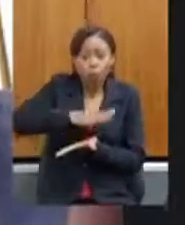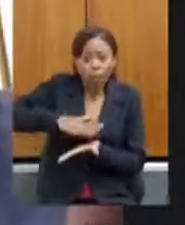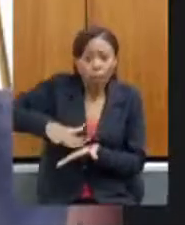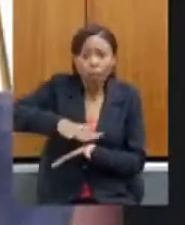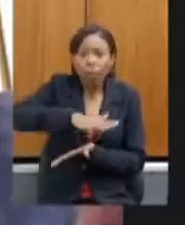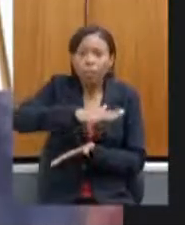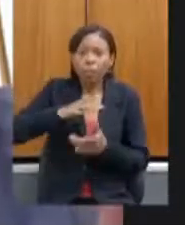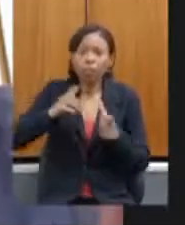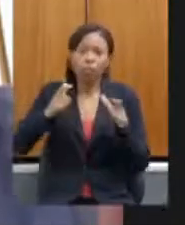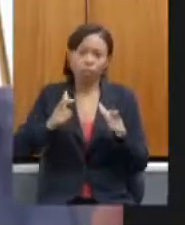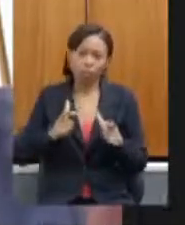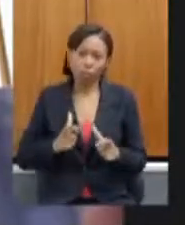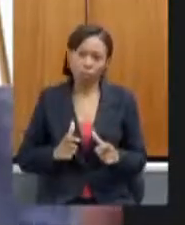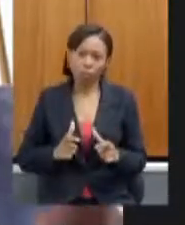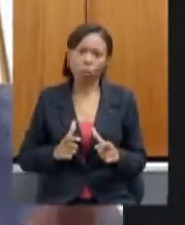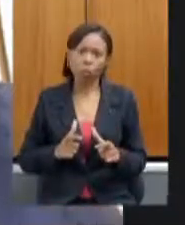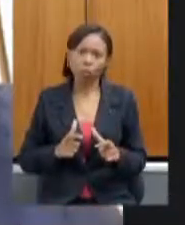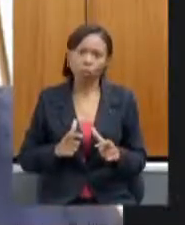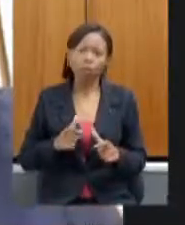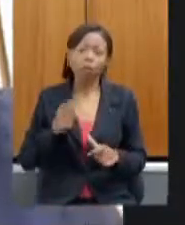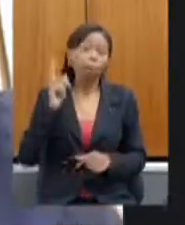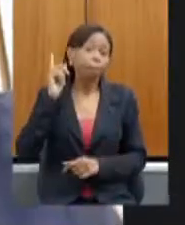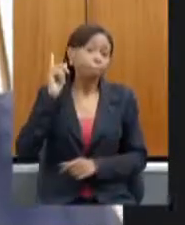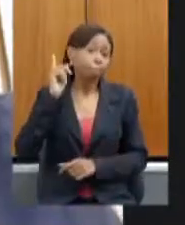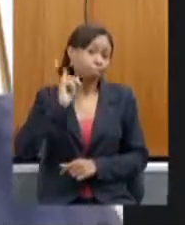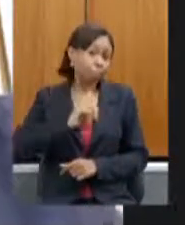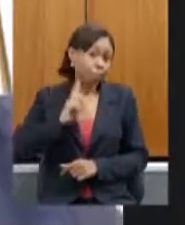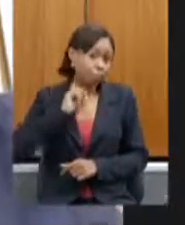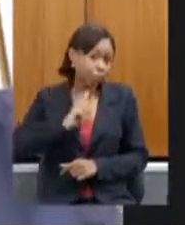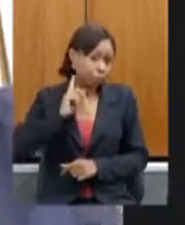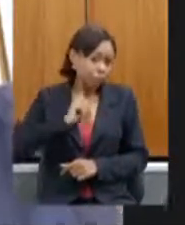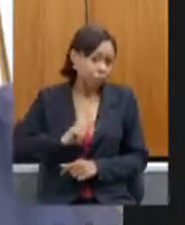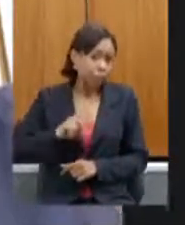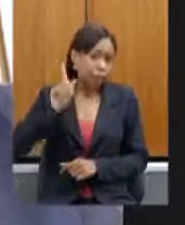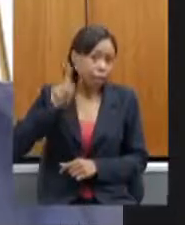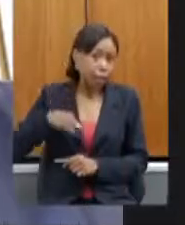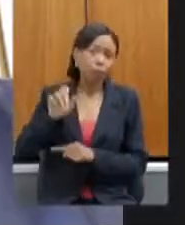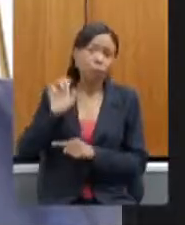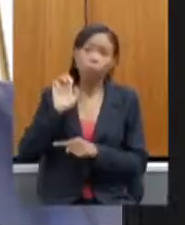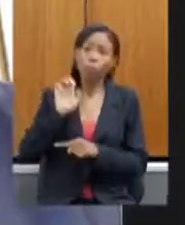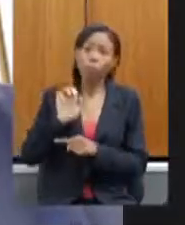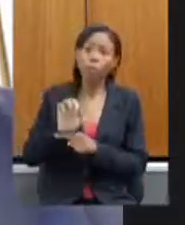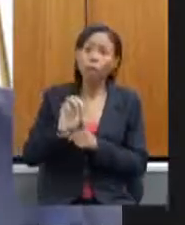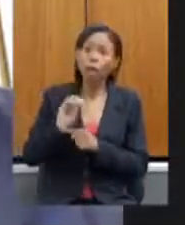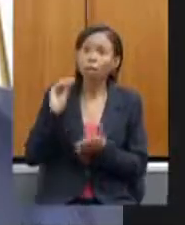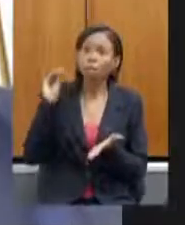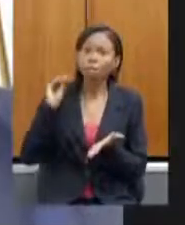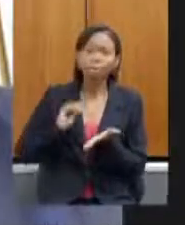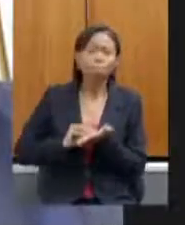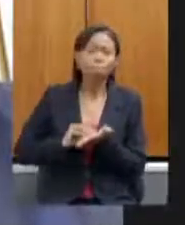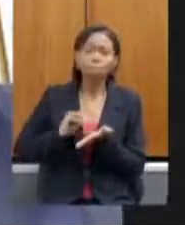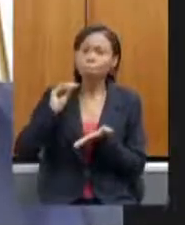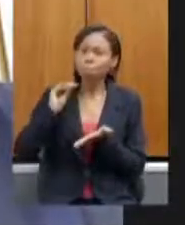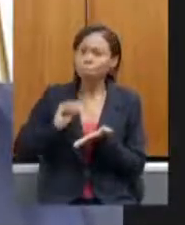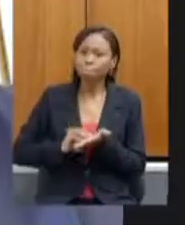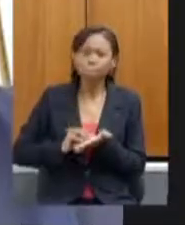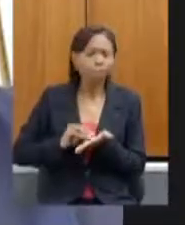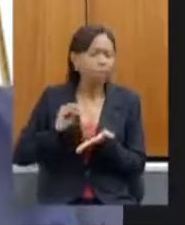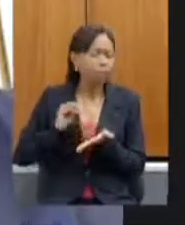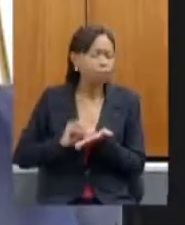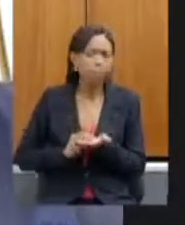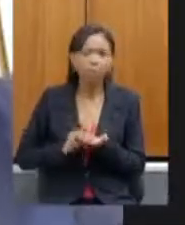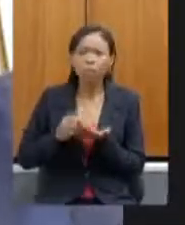Gerais é sem dúvida alguma um estado muito deficitário para poder atrair os